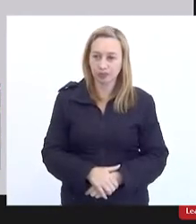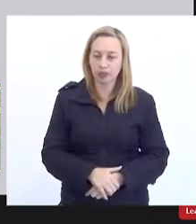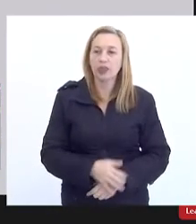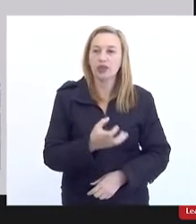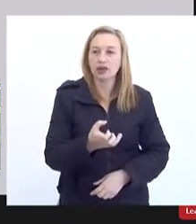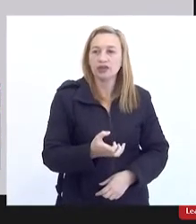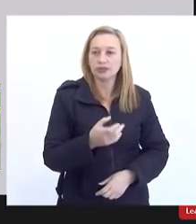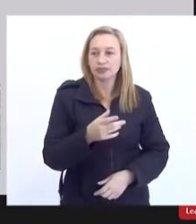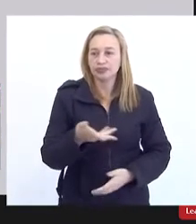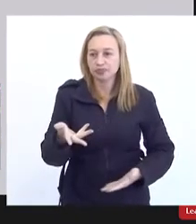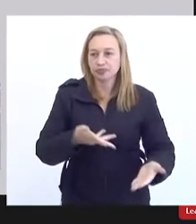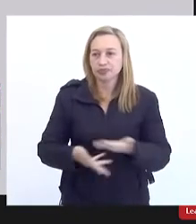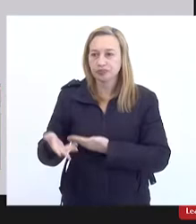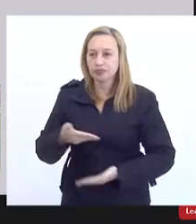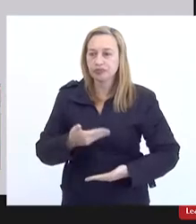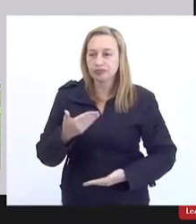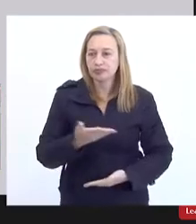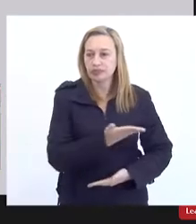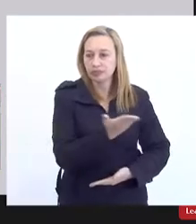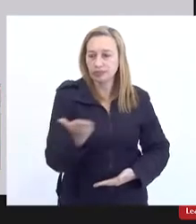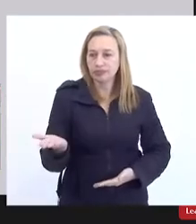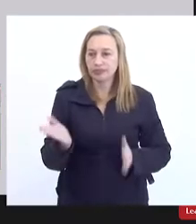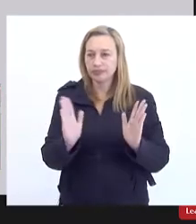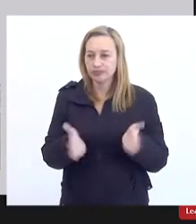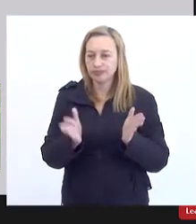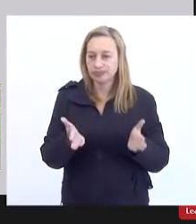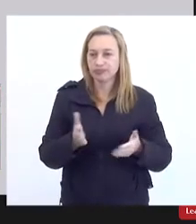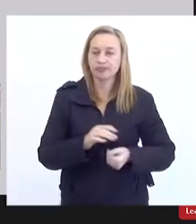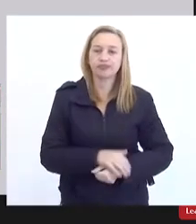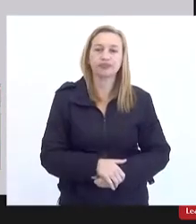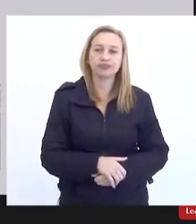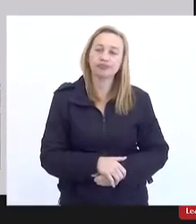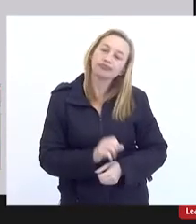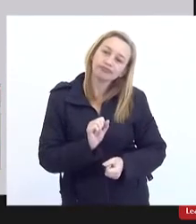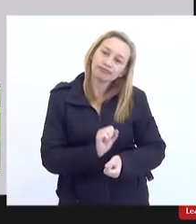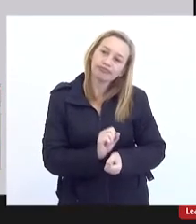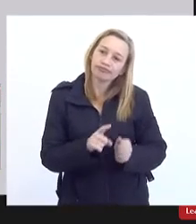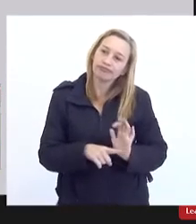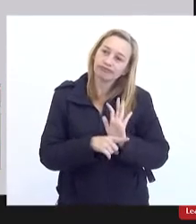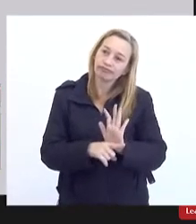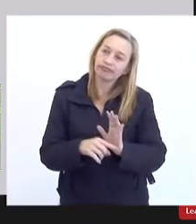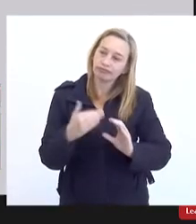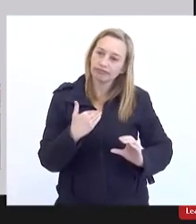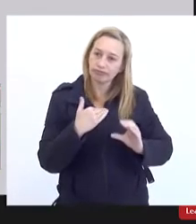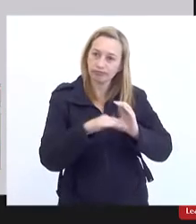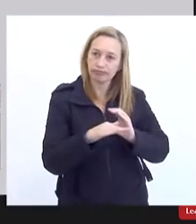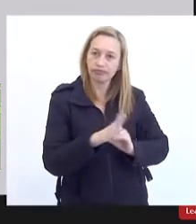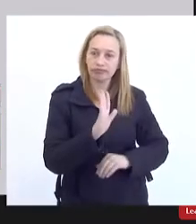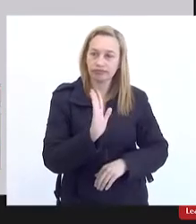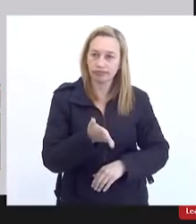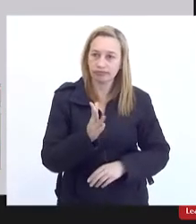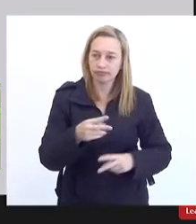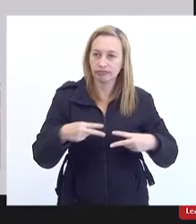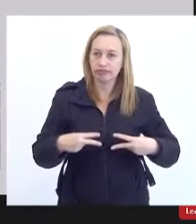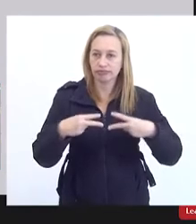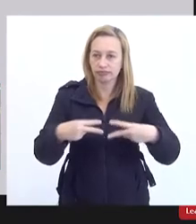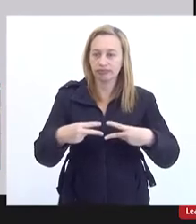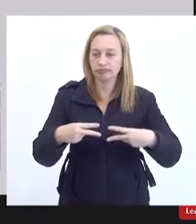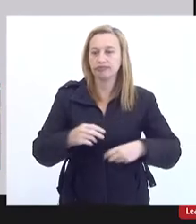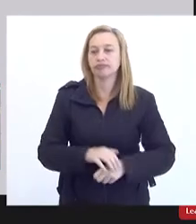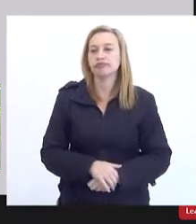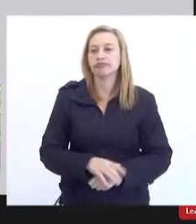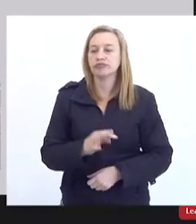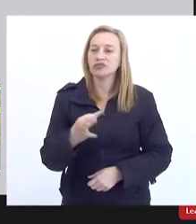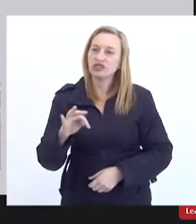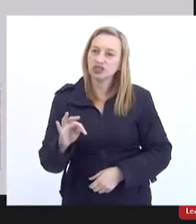isso que eu queria compartilhar com vocês hoje, espero que tenha ajudado. Eu vou enviar esse link já aqui no chat, tá?